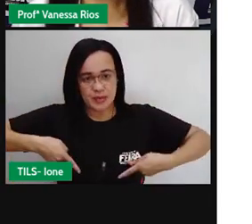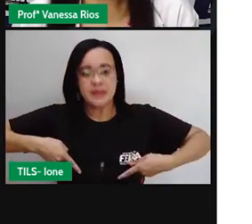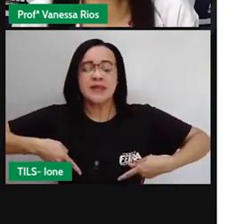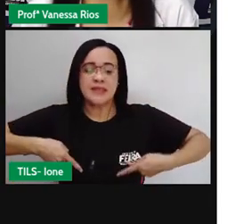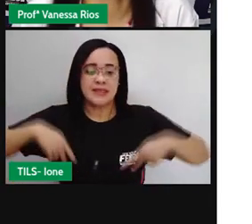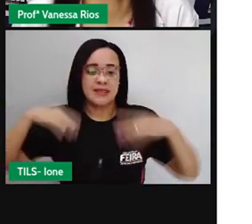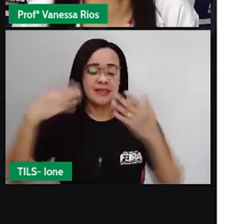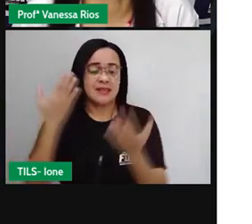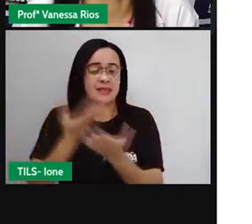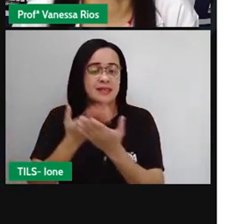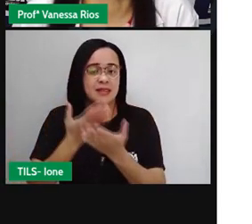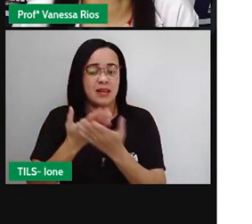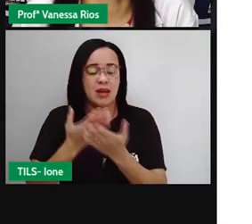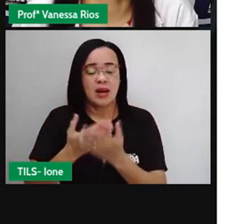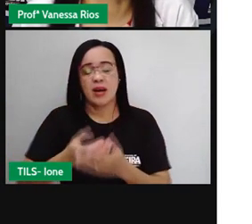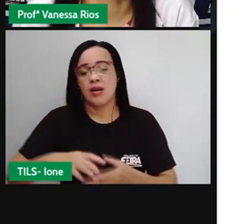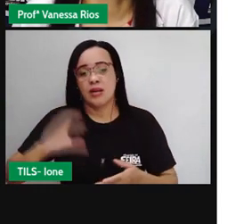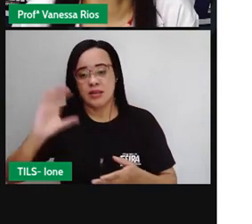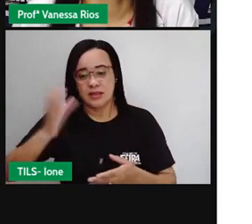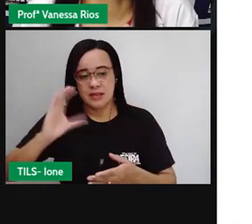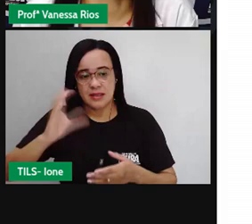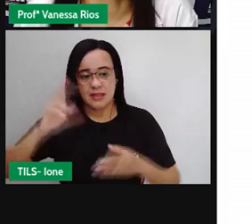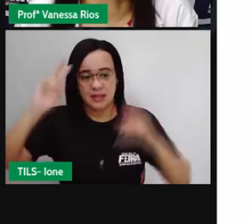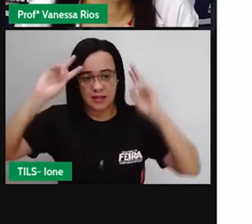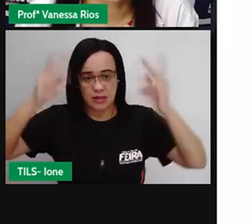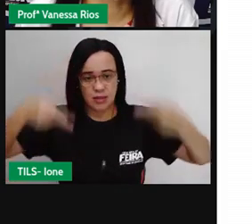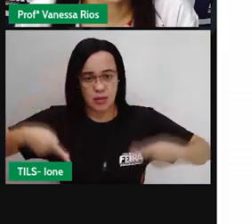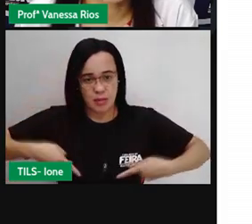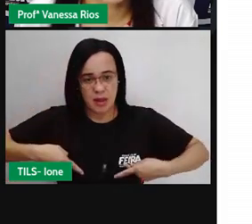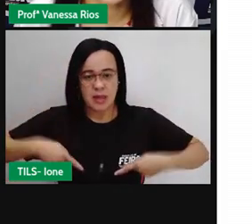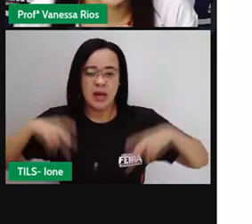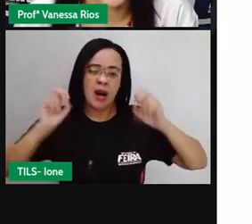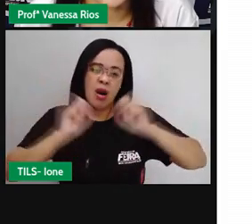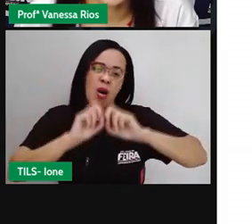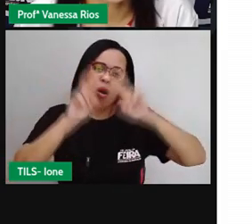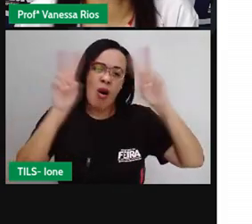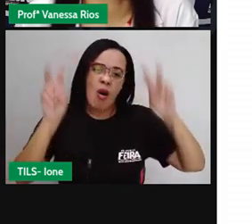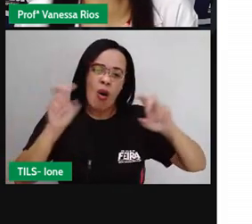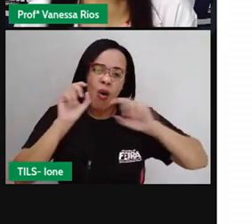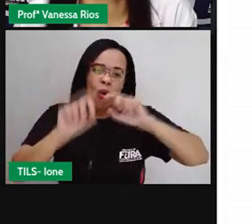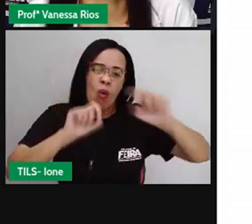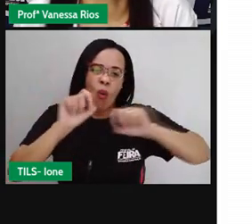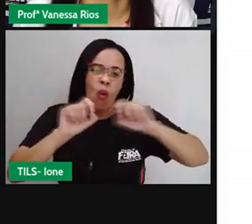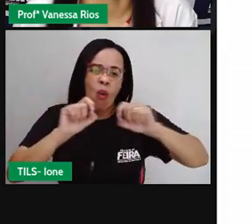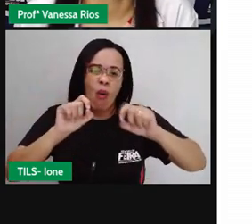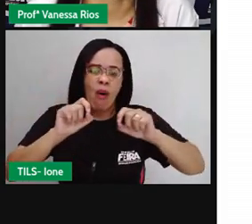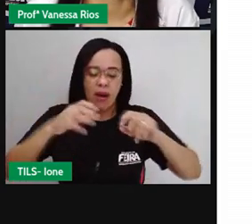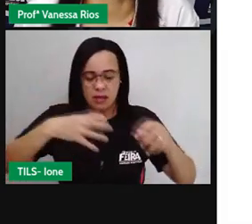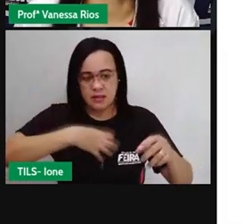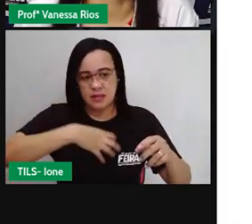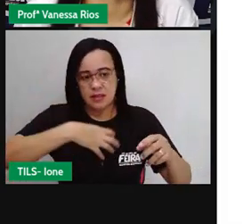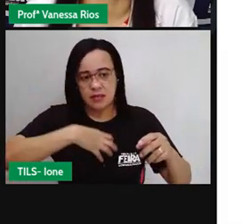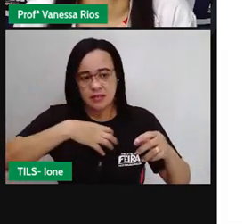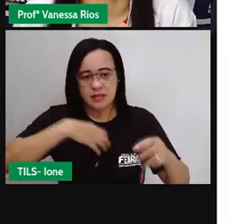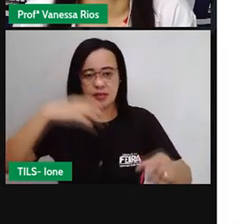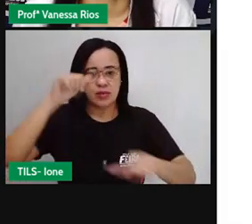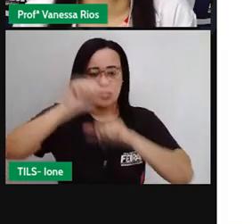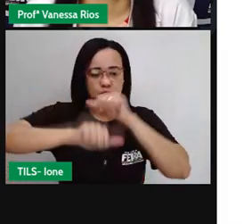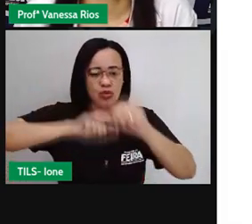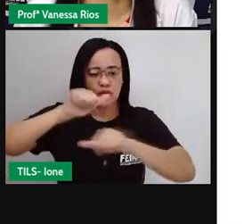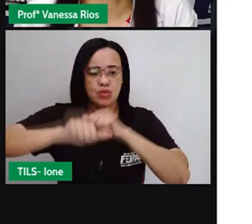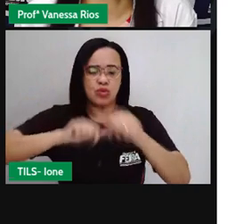Humanas, nós vamos estudar sobre o que mudou em Salvador com a chegada da família real.